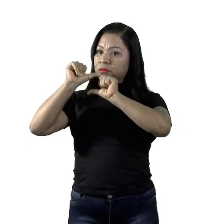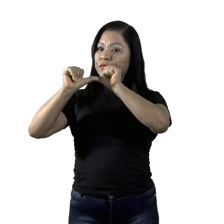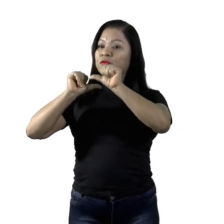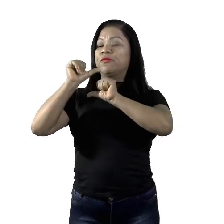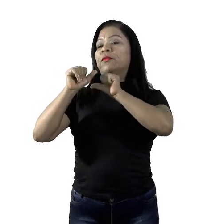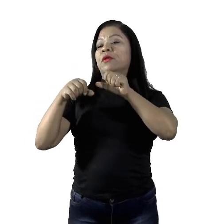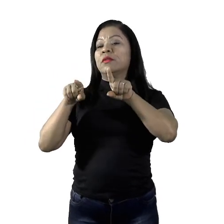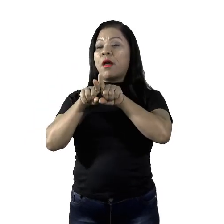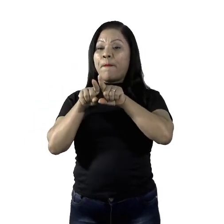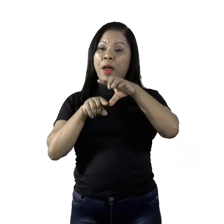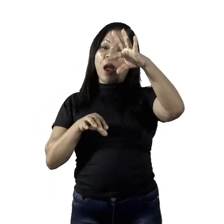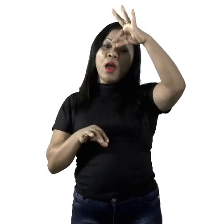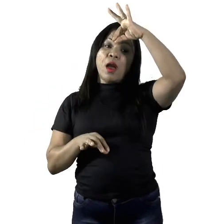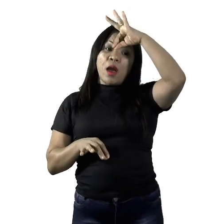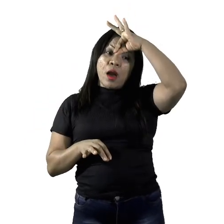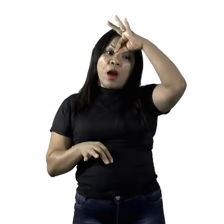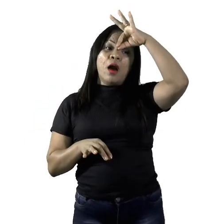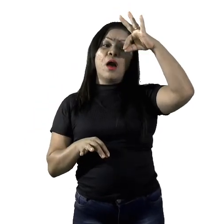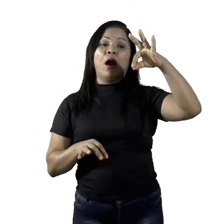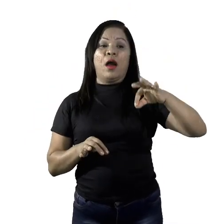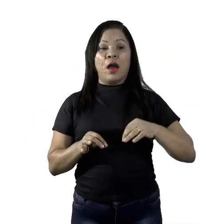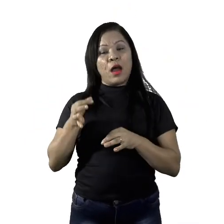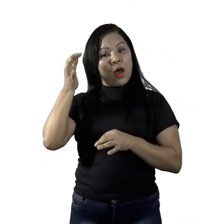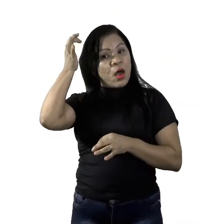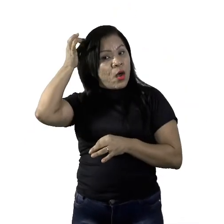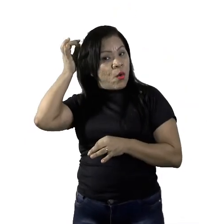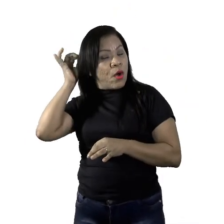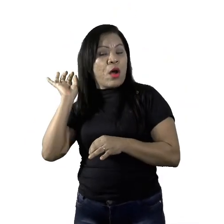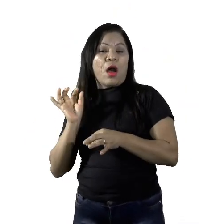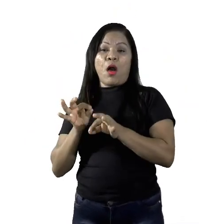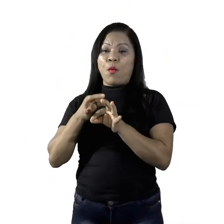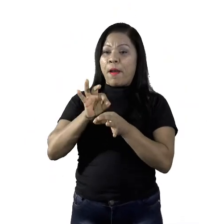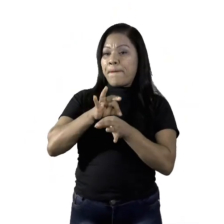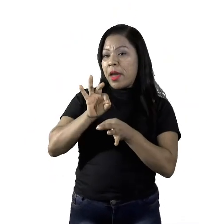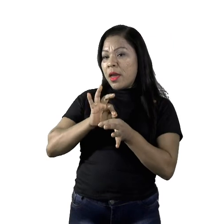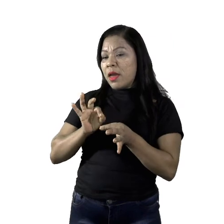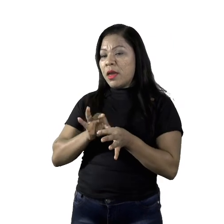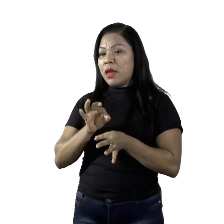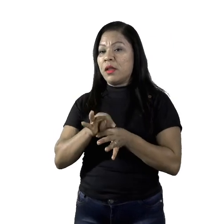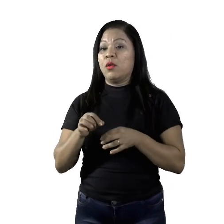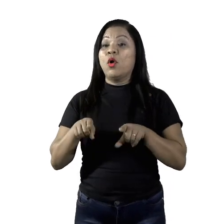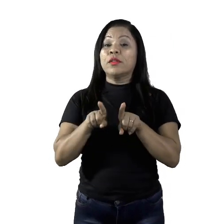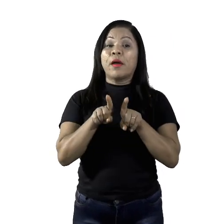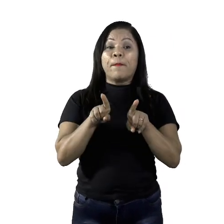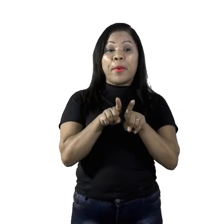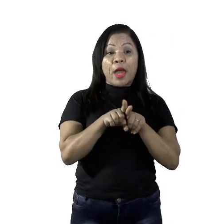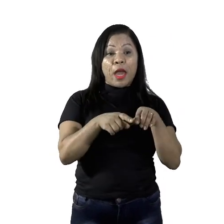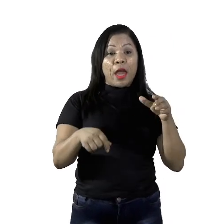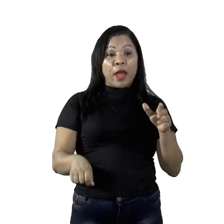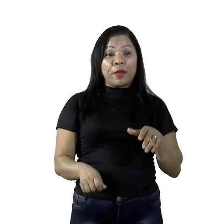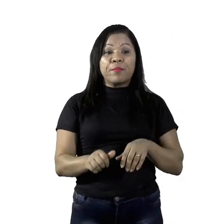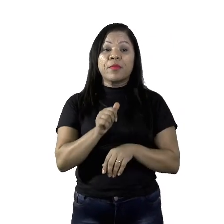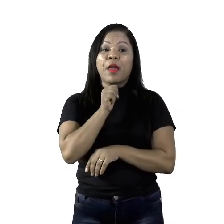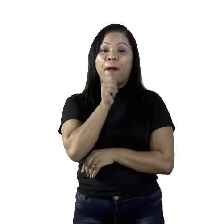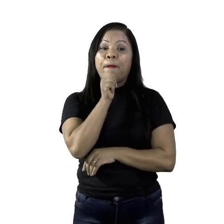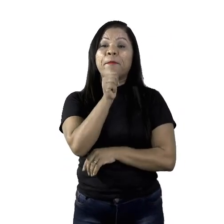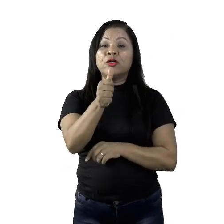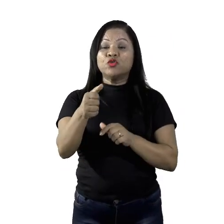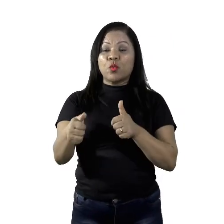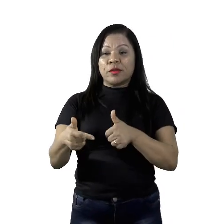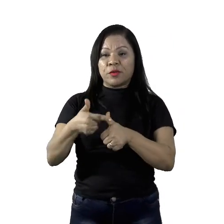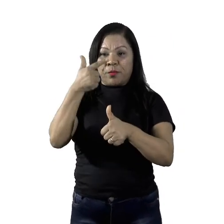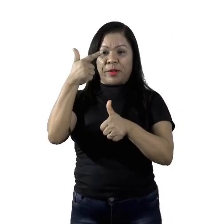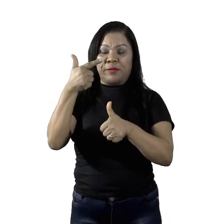pubianos, A menarca é o último sinal. O que é a menarca? A menarca é a primeira menstruação da mulher. O corpo